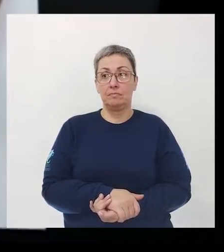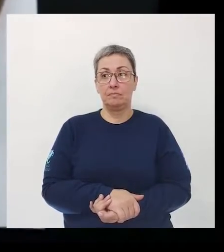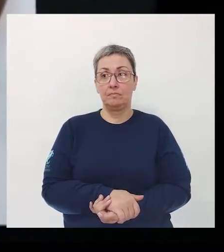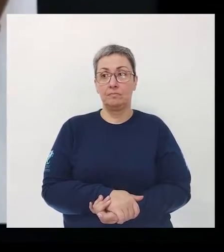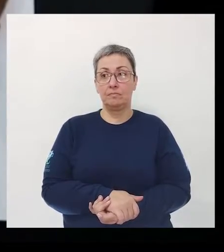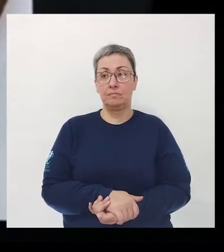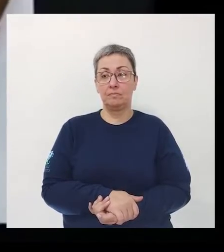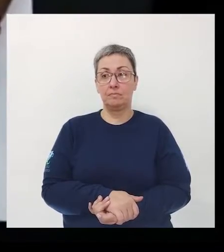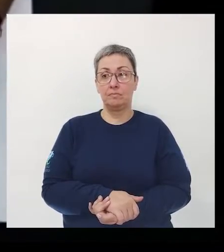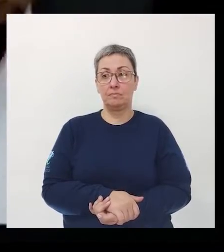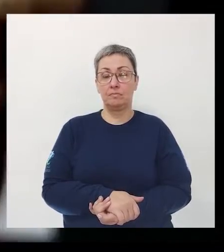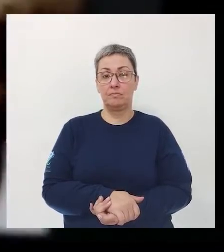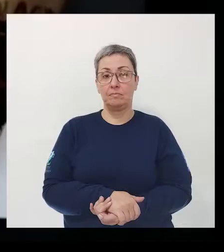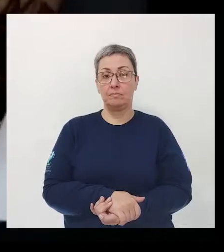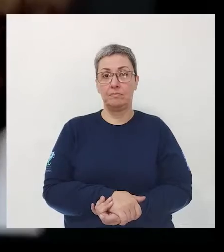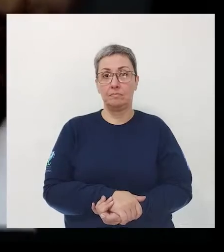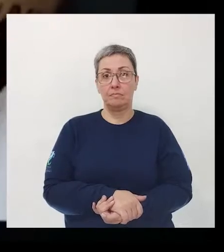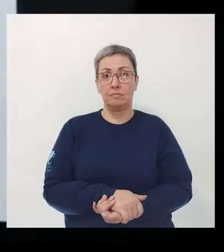desenho humorístico não?